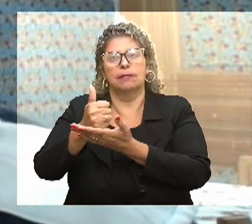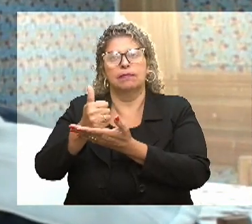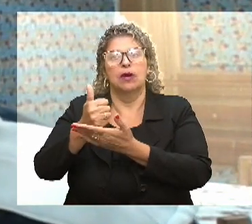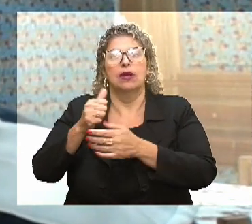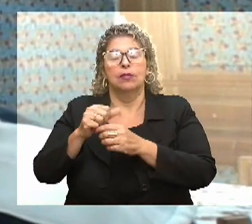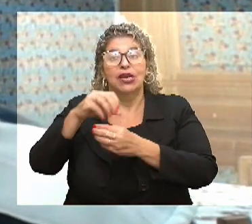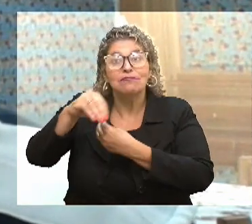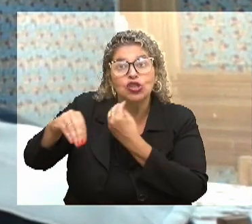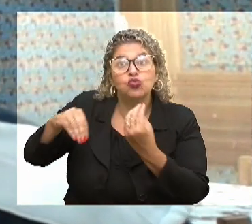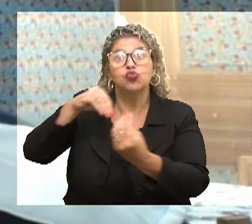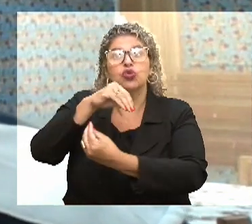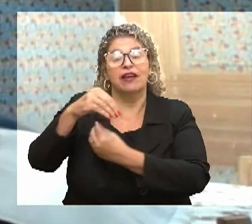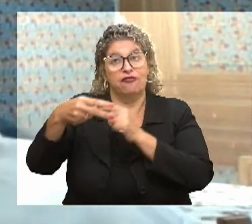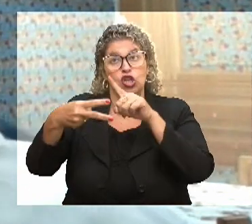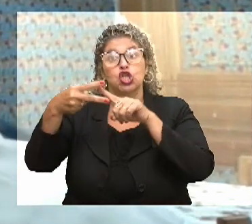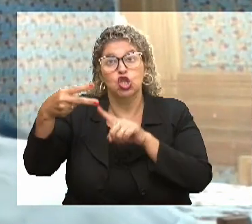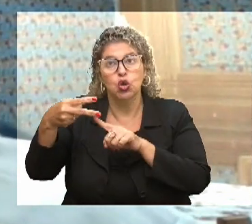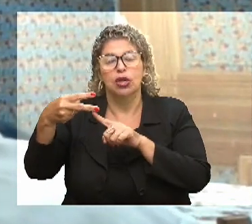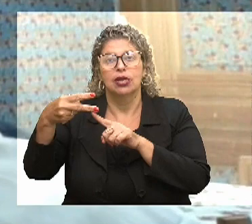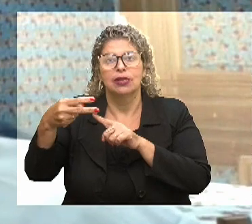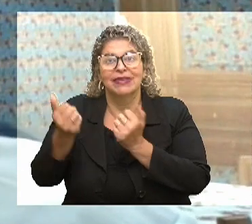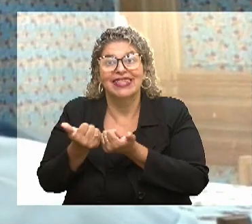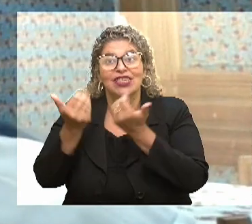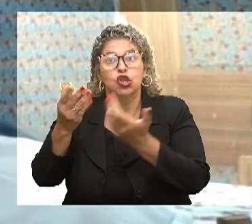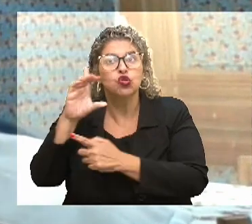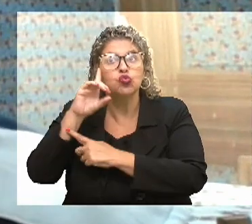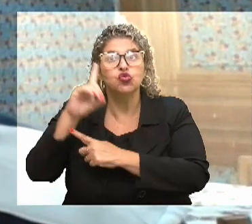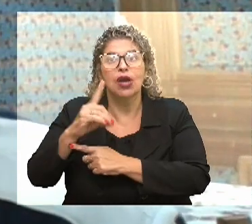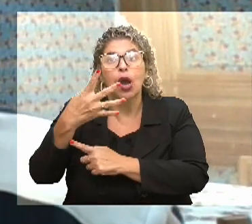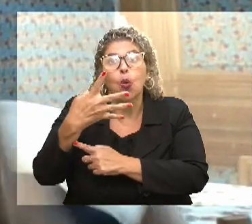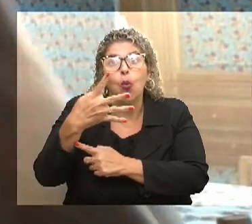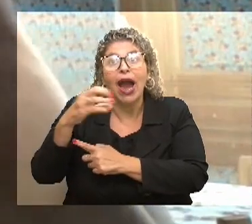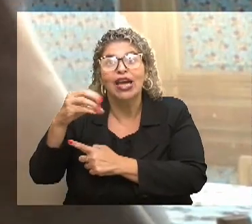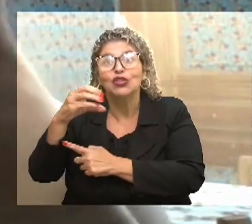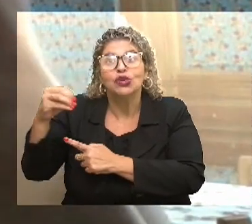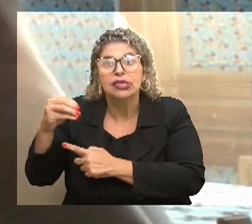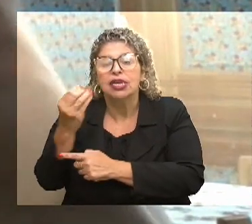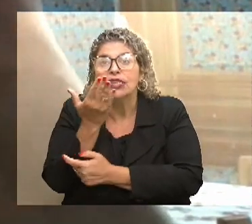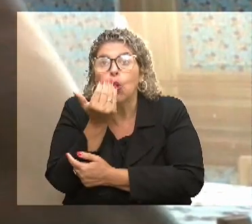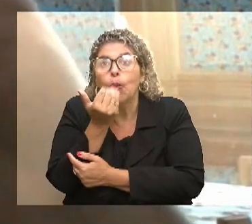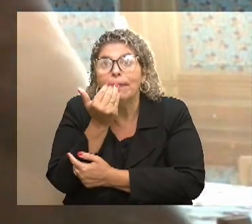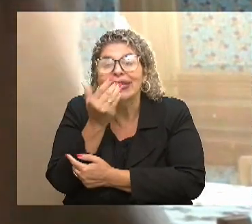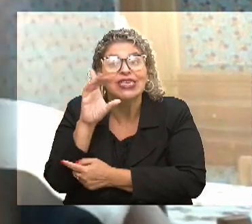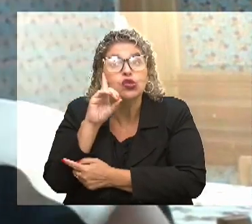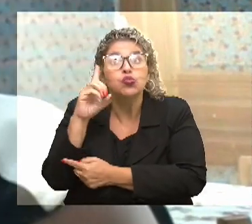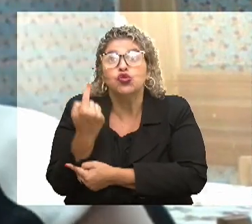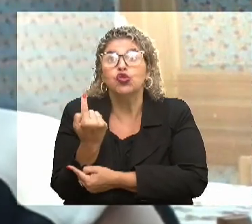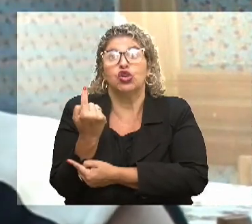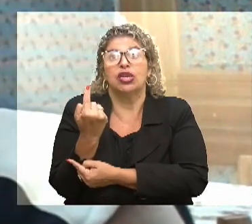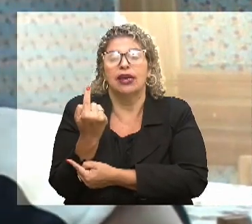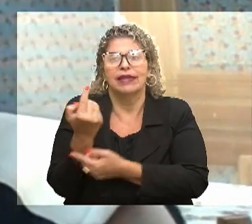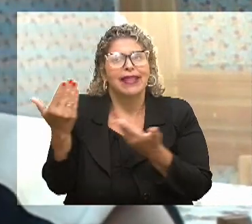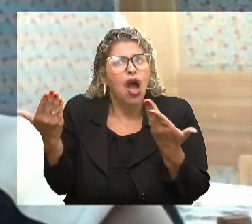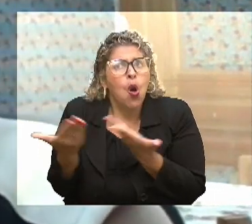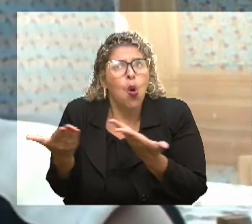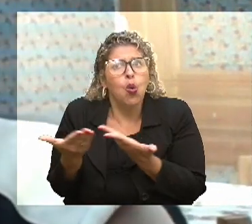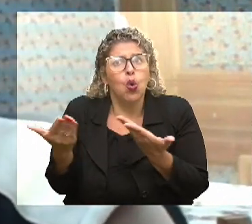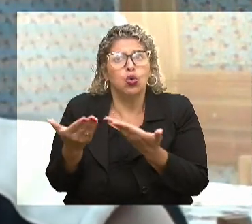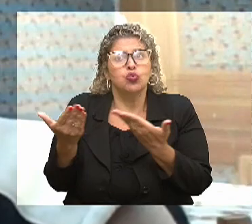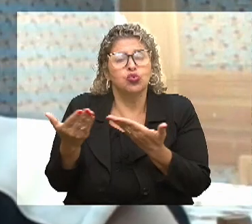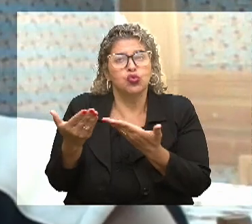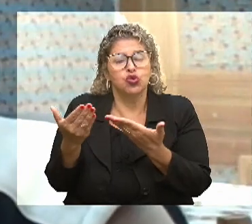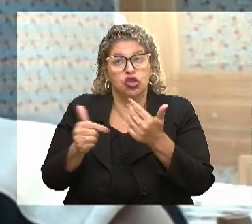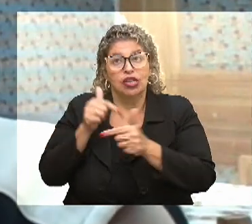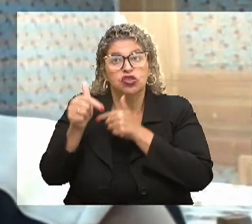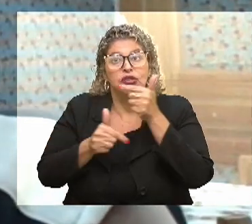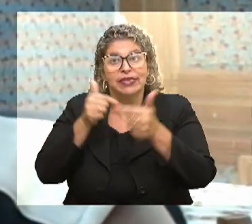Misturaí. Por quê? Porque a gente já chegou a entregar num dia mais de 400 alimentos por dia. E até hoje, o